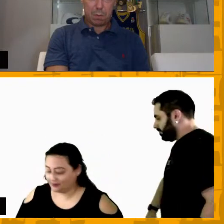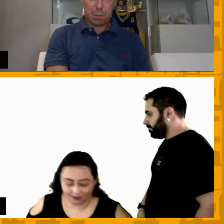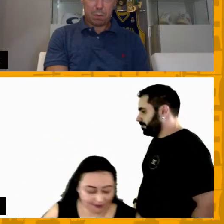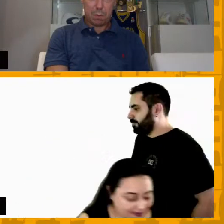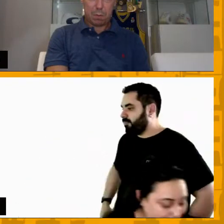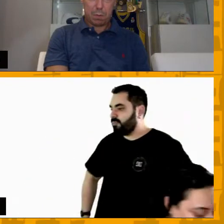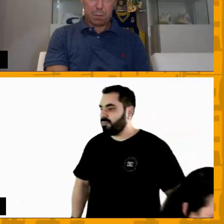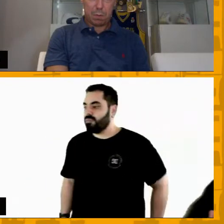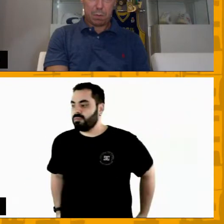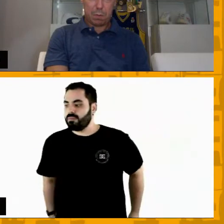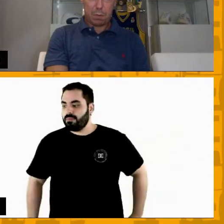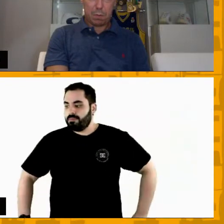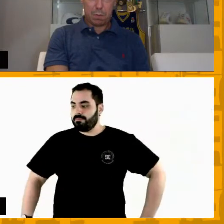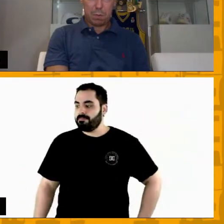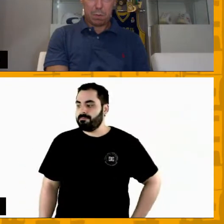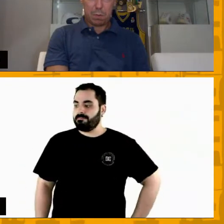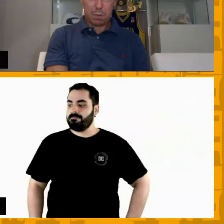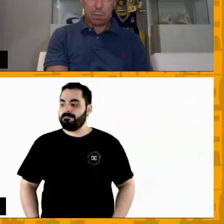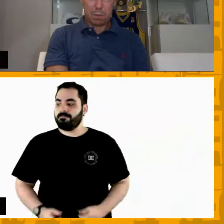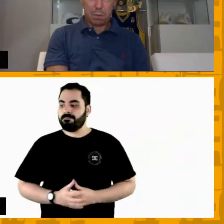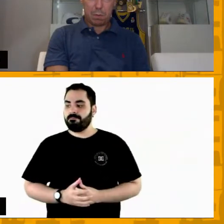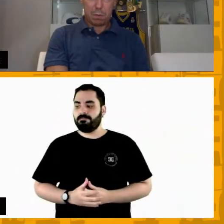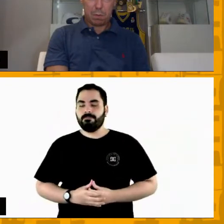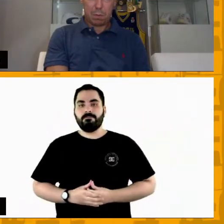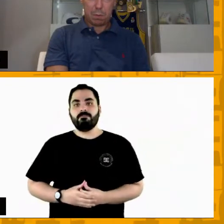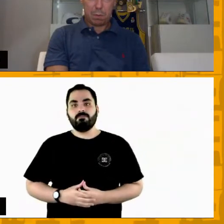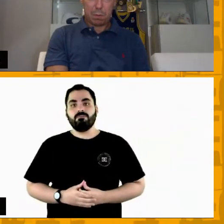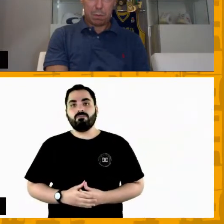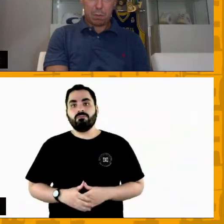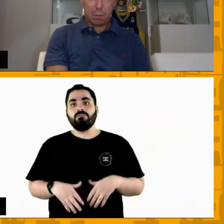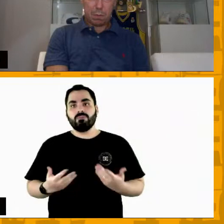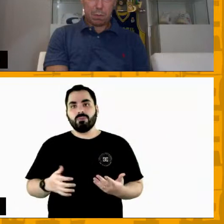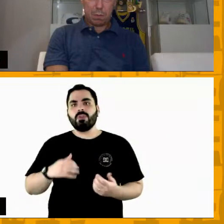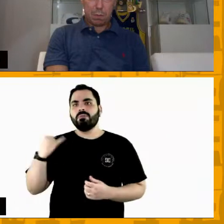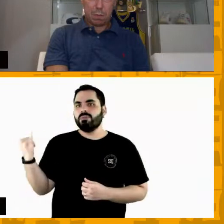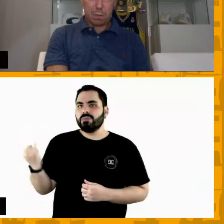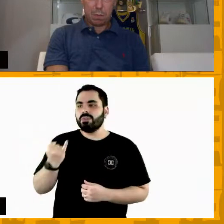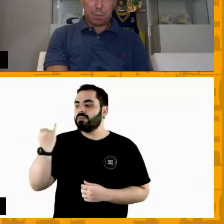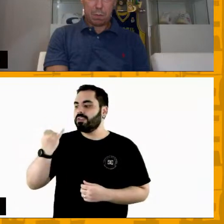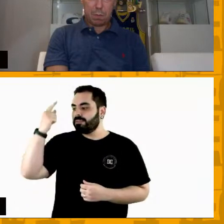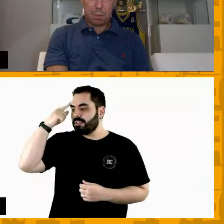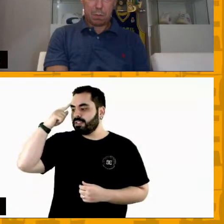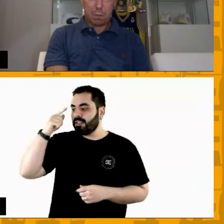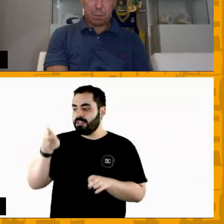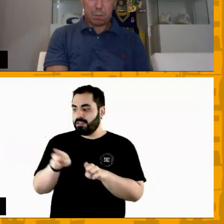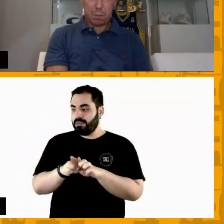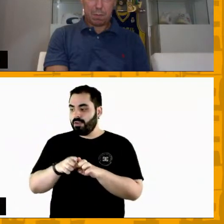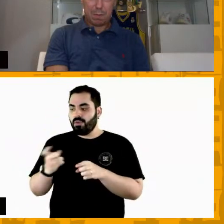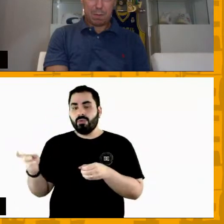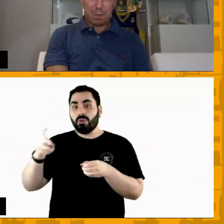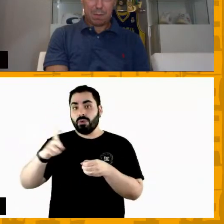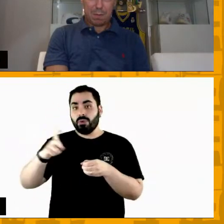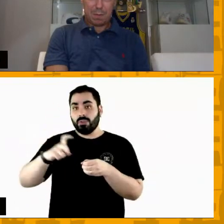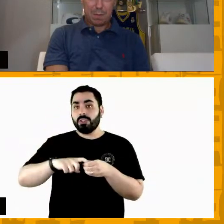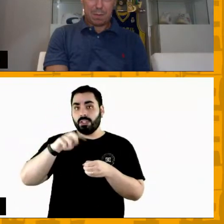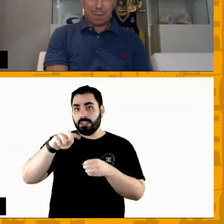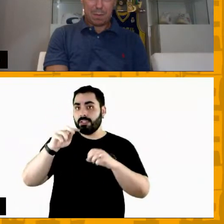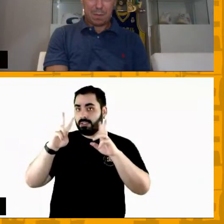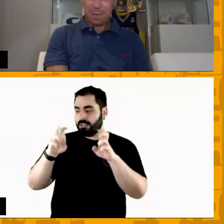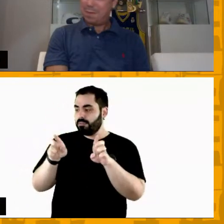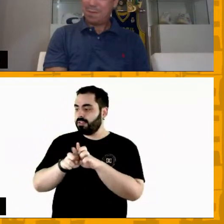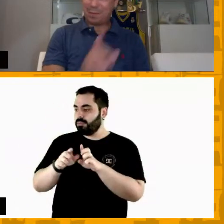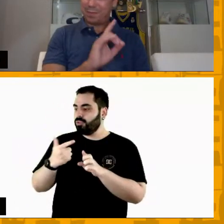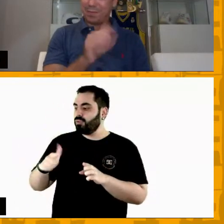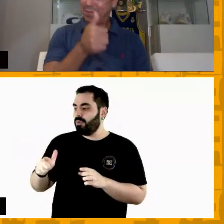gente acho que queria um monte acho que um monte de coisa pra gente pensar vou voltar nesse tema logo mais Aline você quer complementar